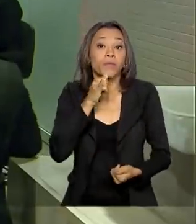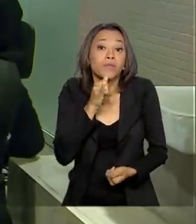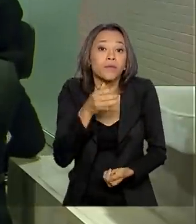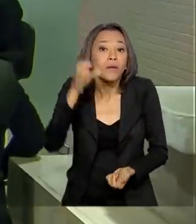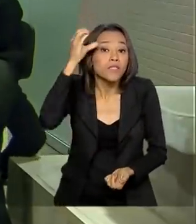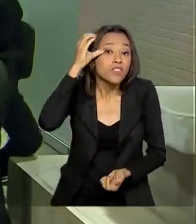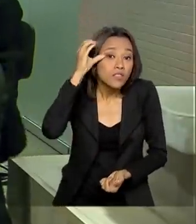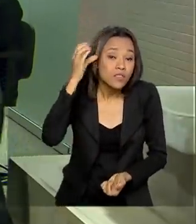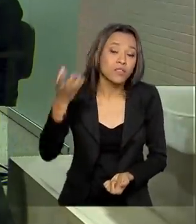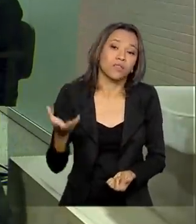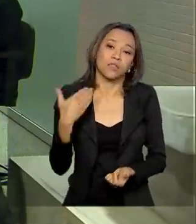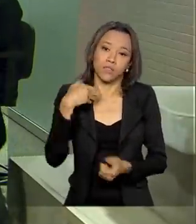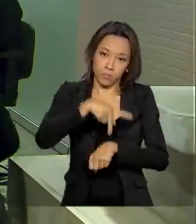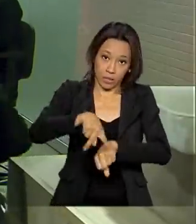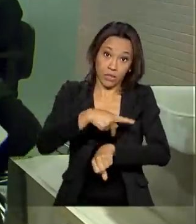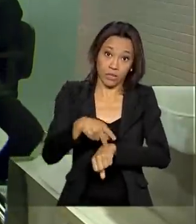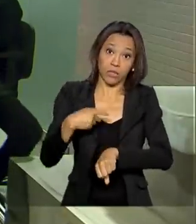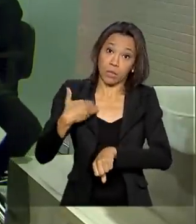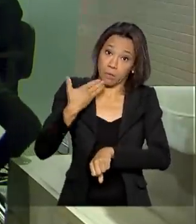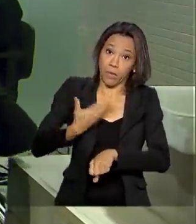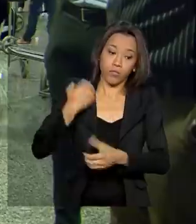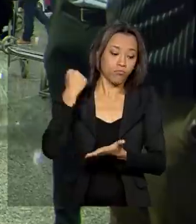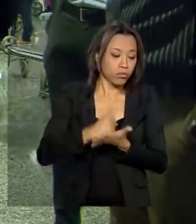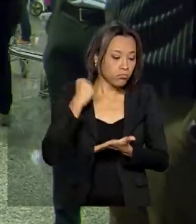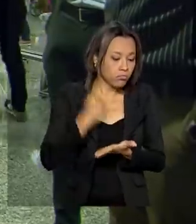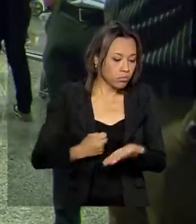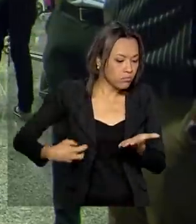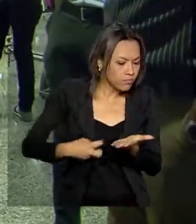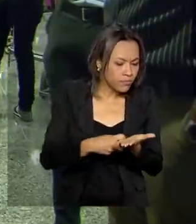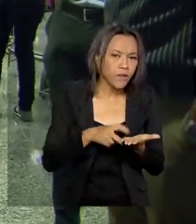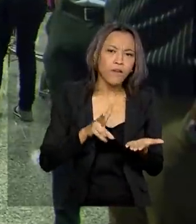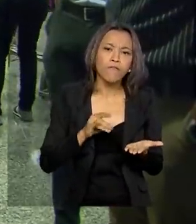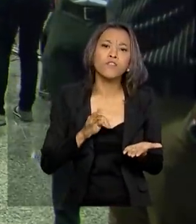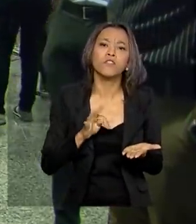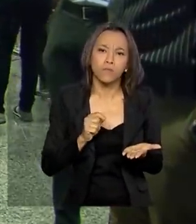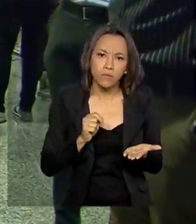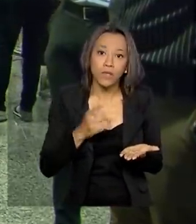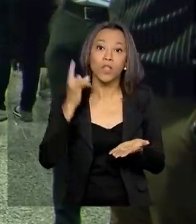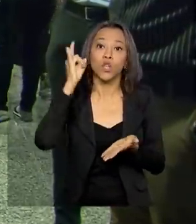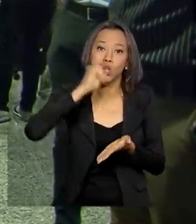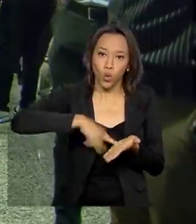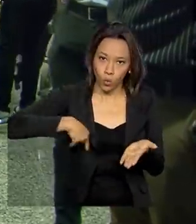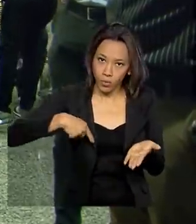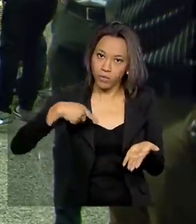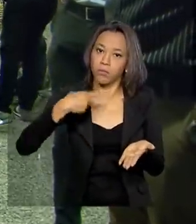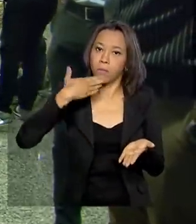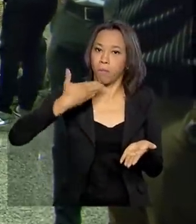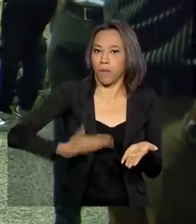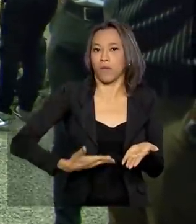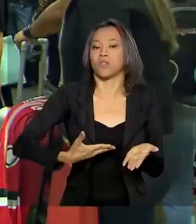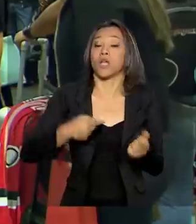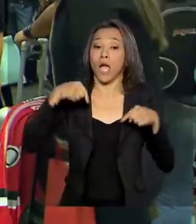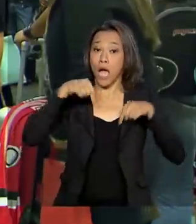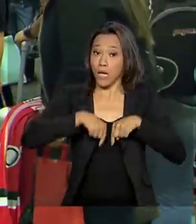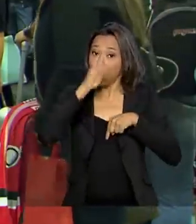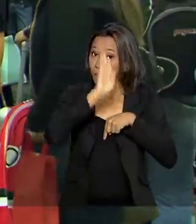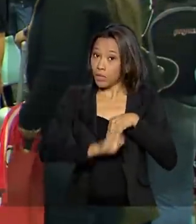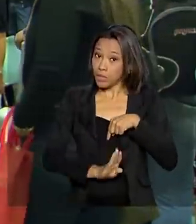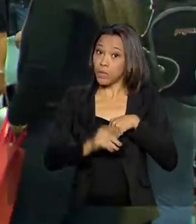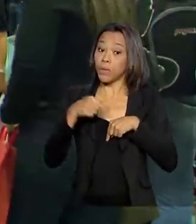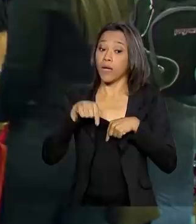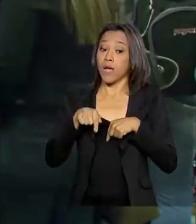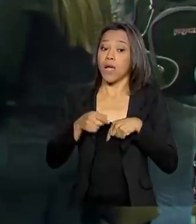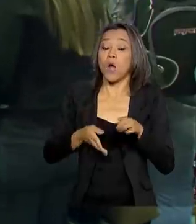por exemplo, além de pedir o visto chinês de turista, exige o documento. Aqui no Brasil, a Anvisa orienta o passageiro